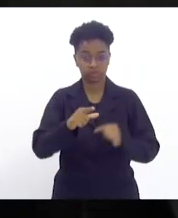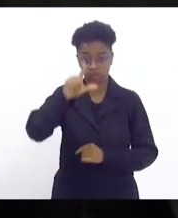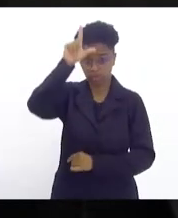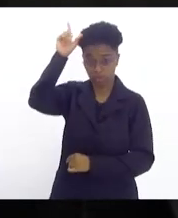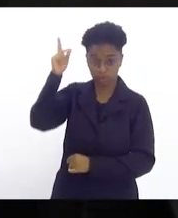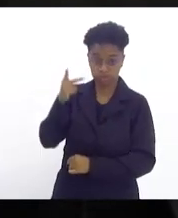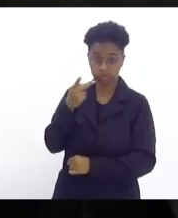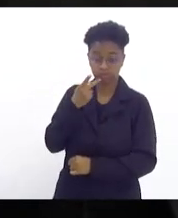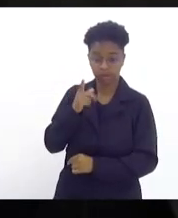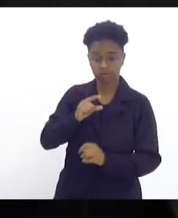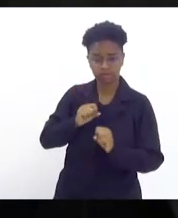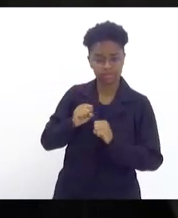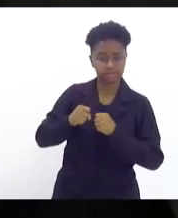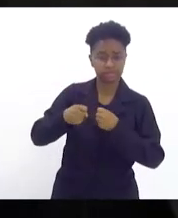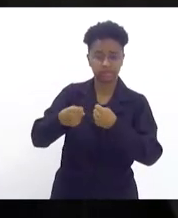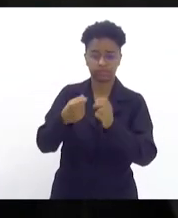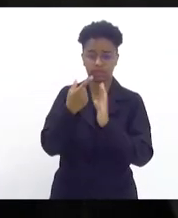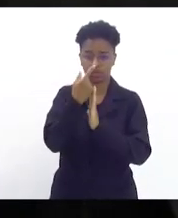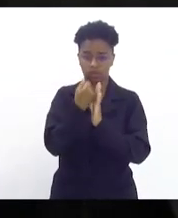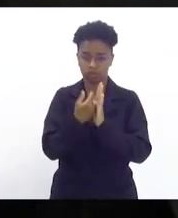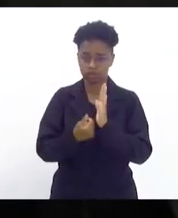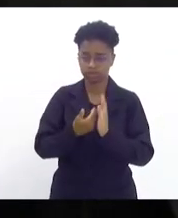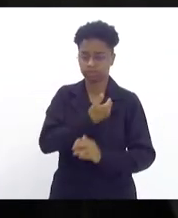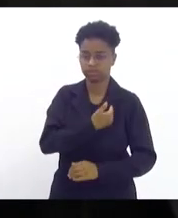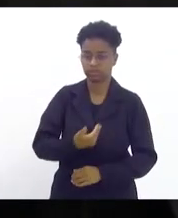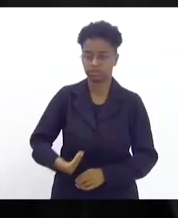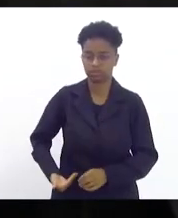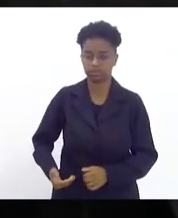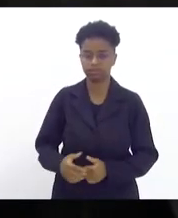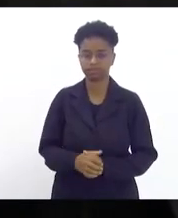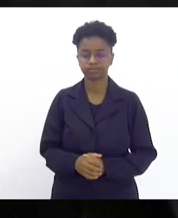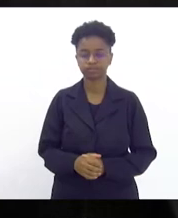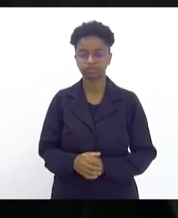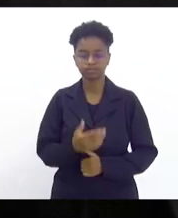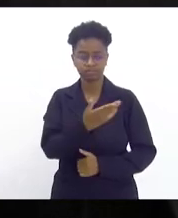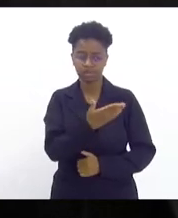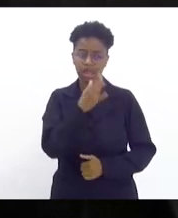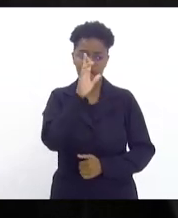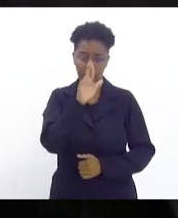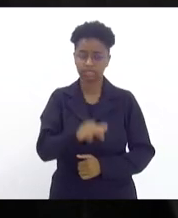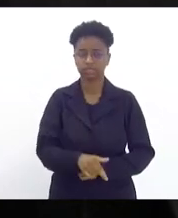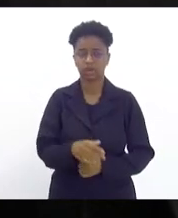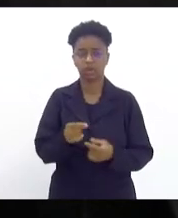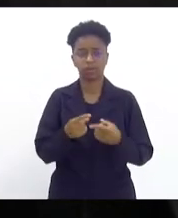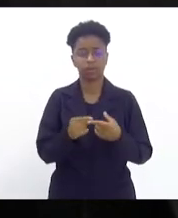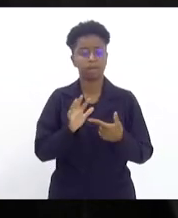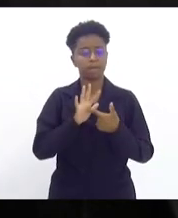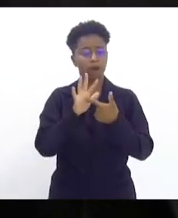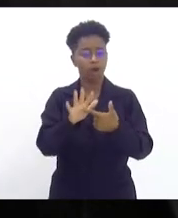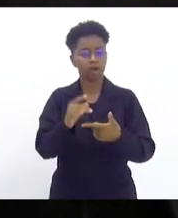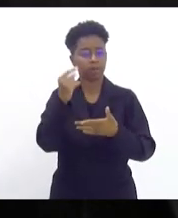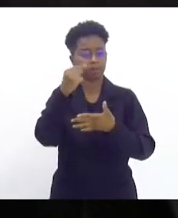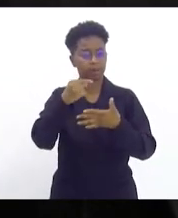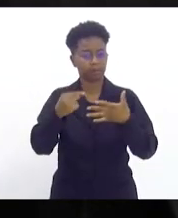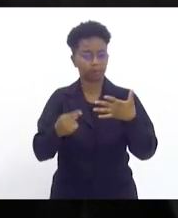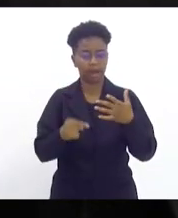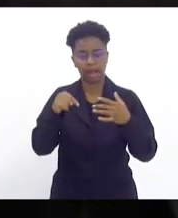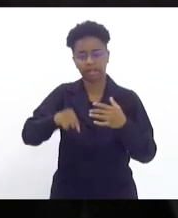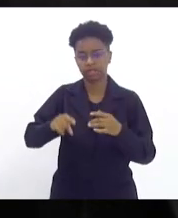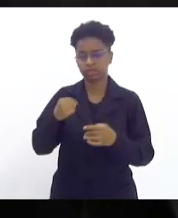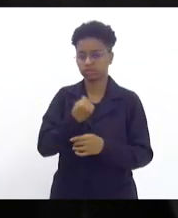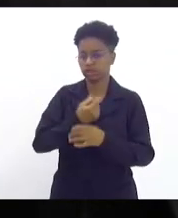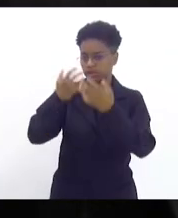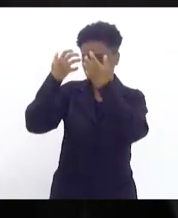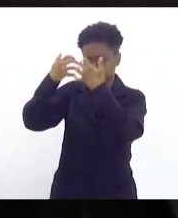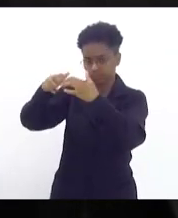um grande defensor do orçamento público e ele tem toda razão quando traz aqui também para a nossa reflexão a